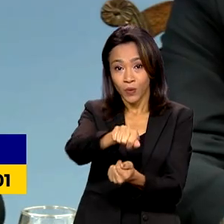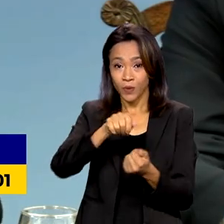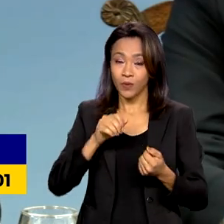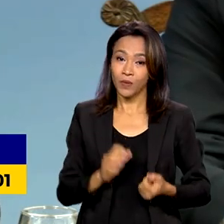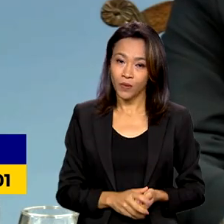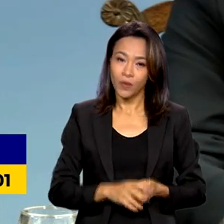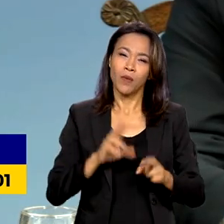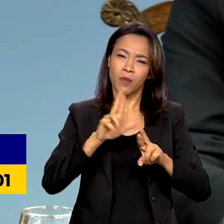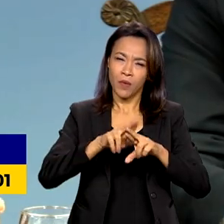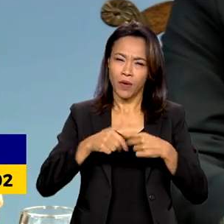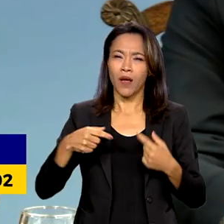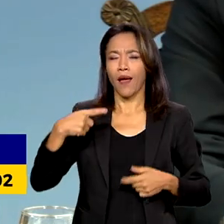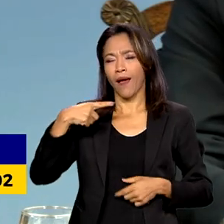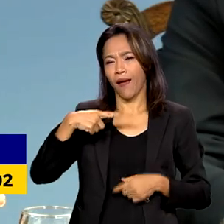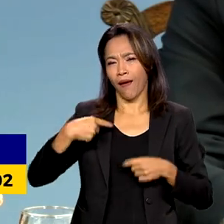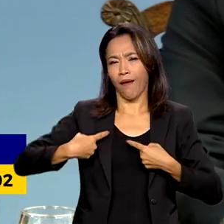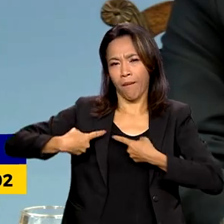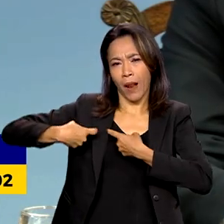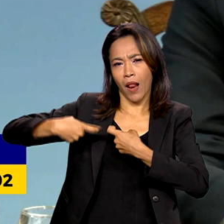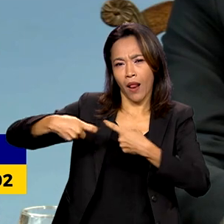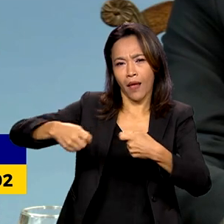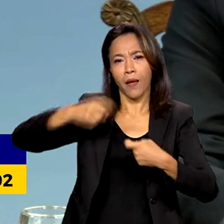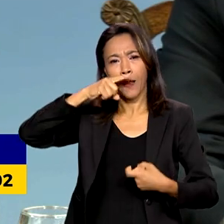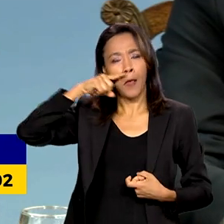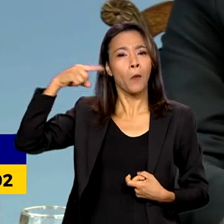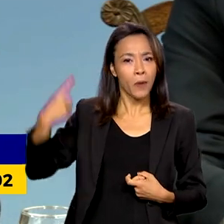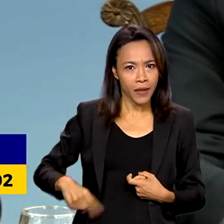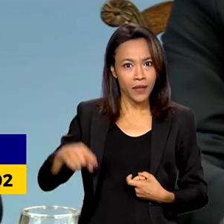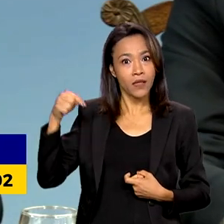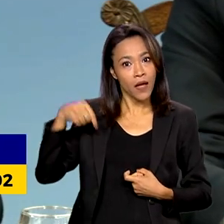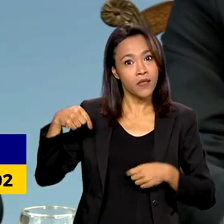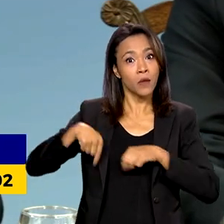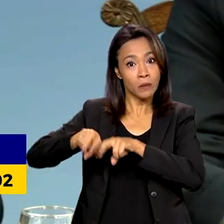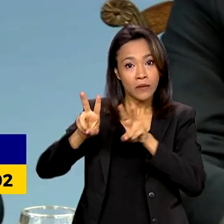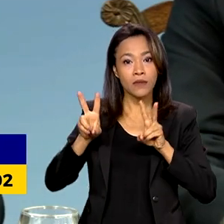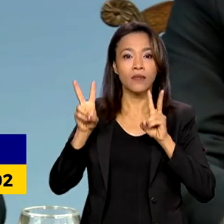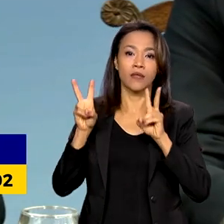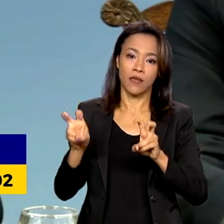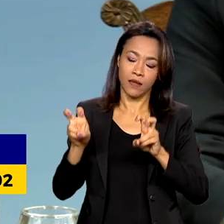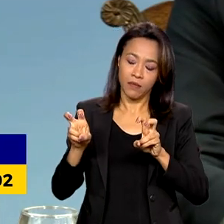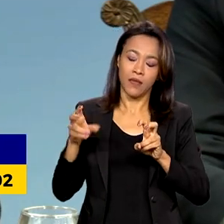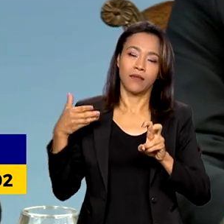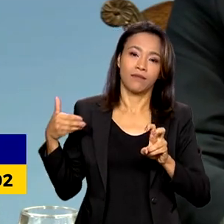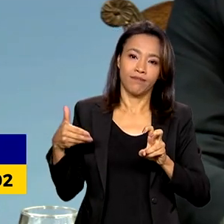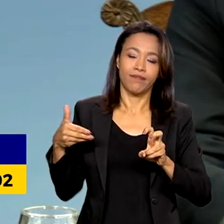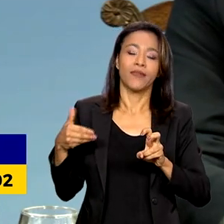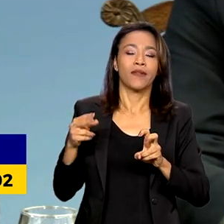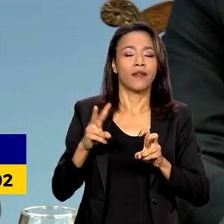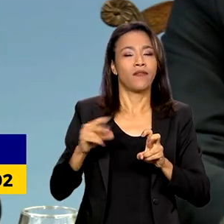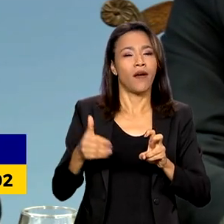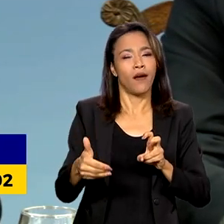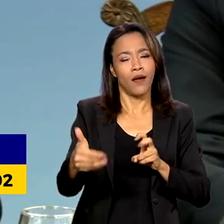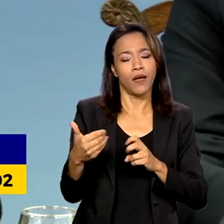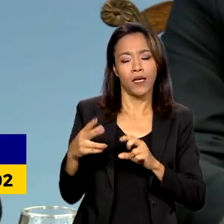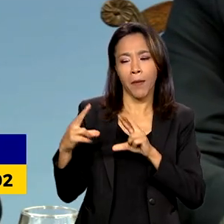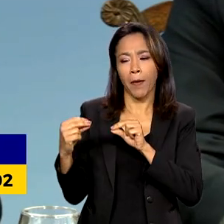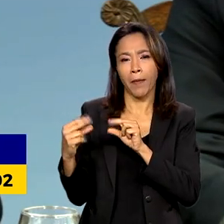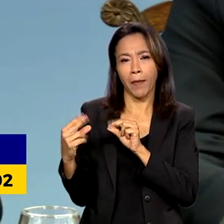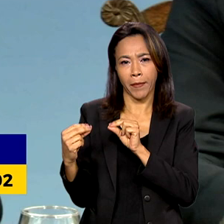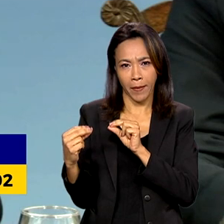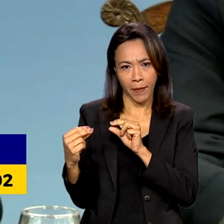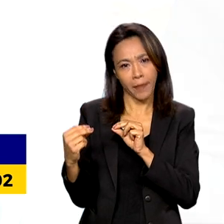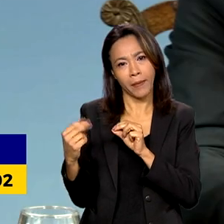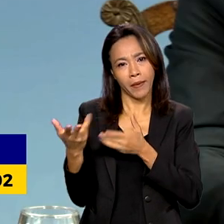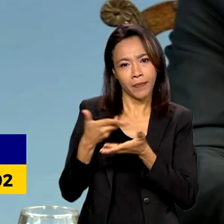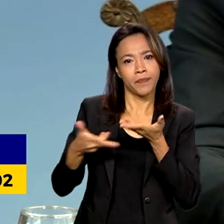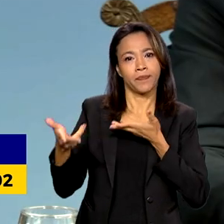guerra da Ucrânia seria um dos temas que, provavelmente, eles certamente intercambiarão perspectivas e